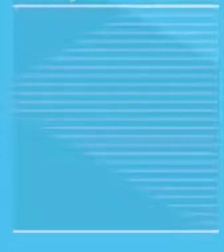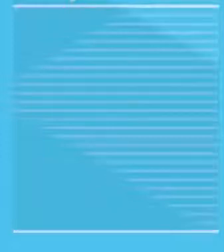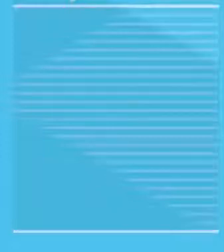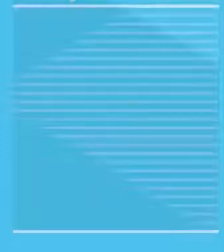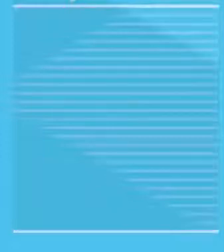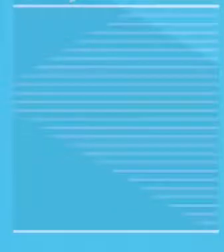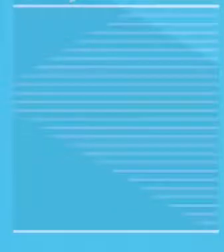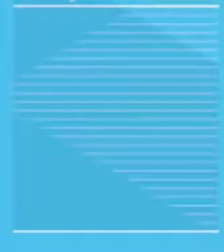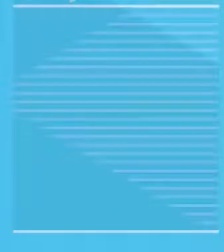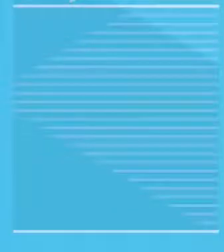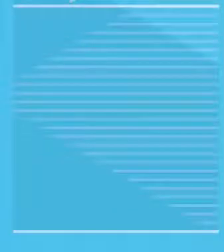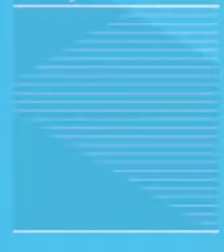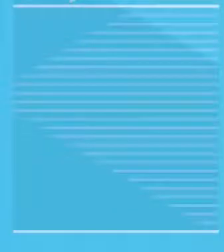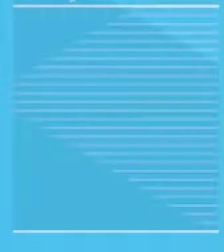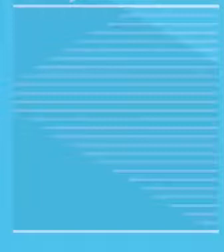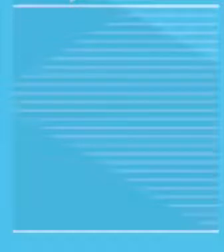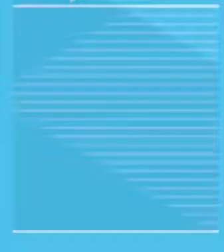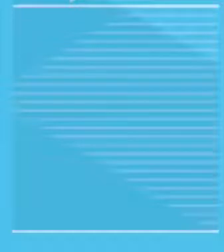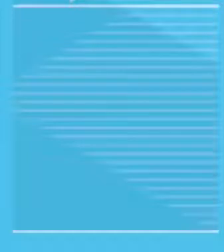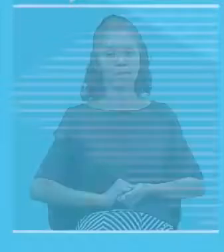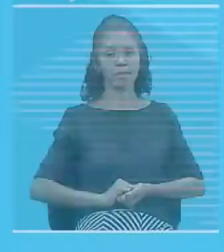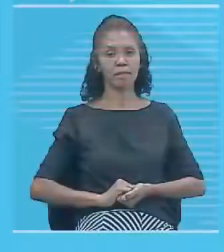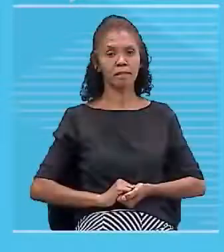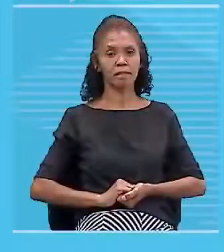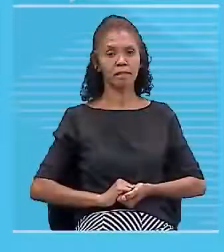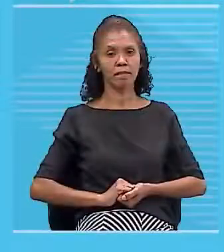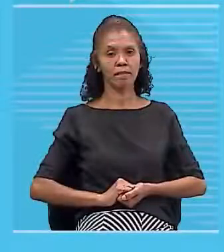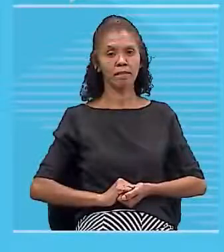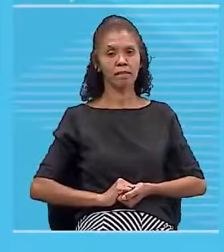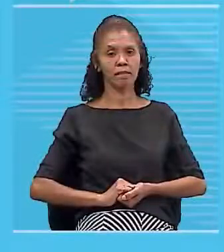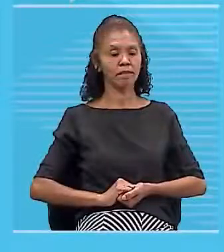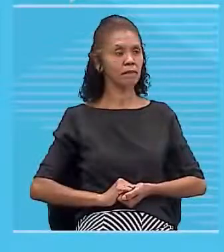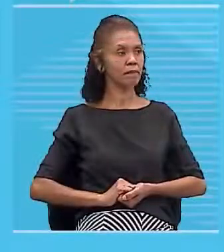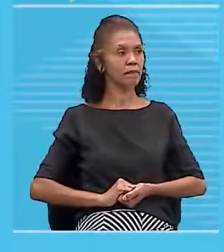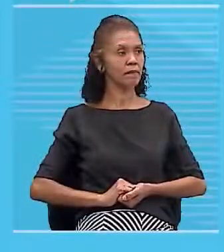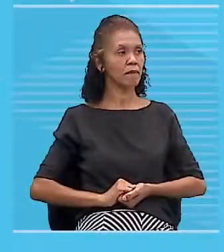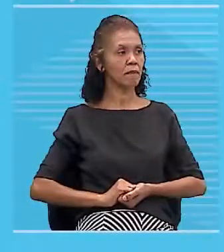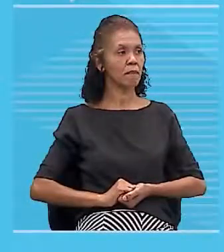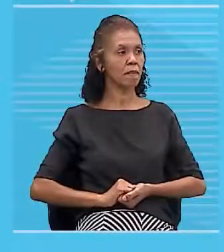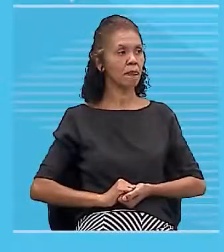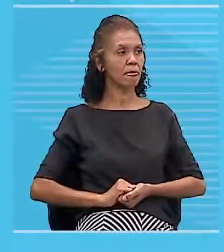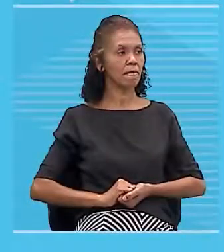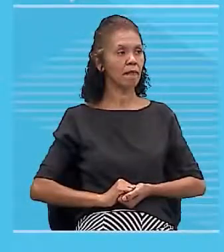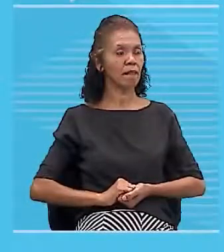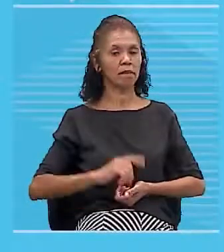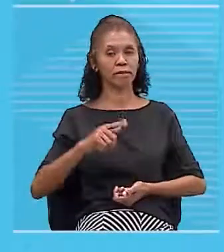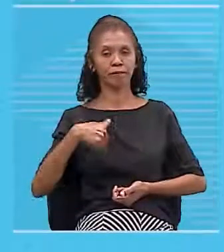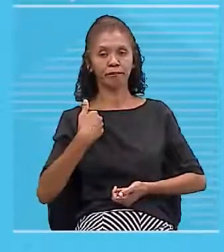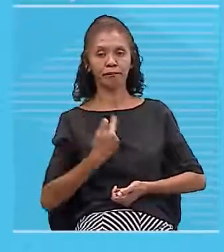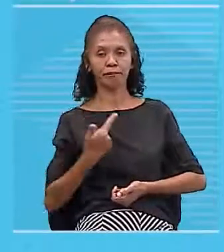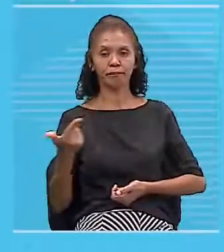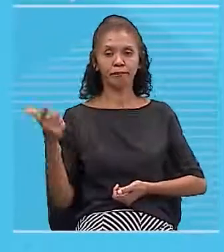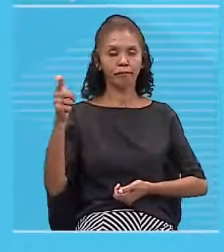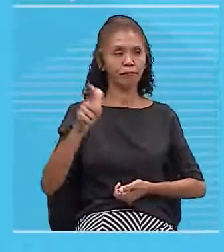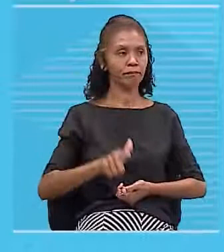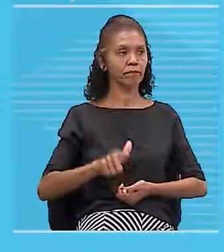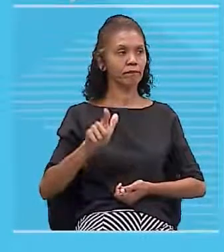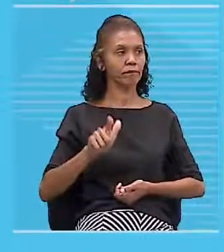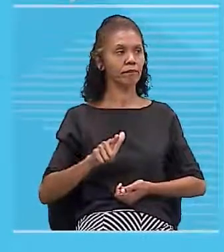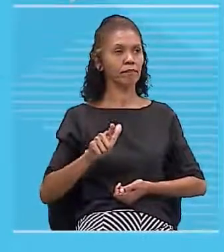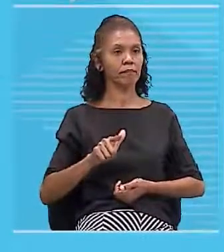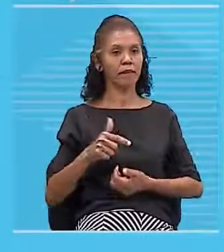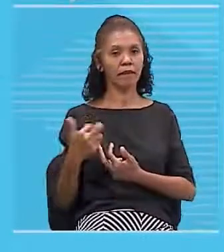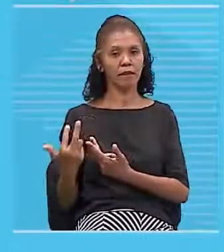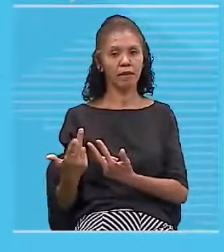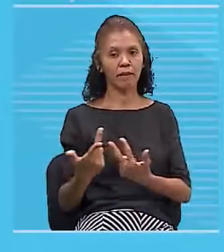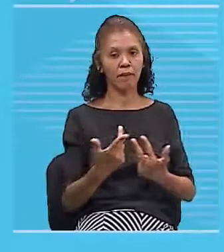Vamos lá galerinha voltando voltando voltando né isso Adriana foi bem igualzinha né a